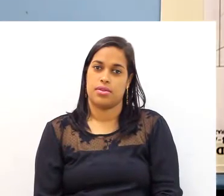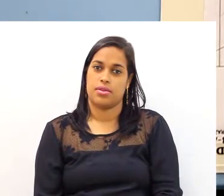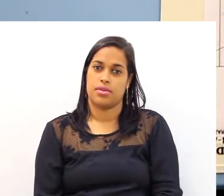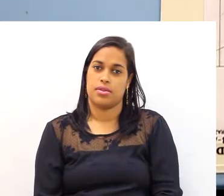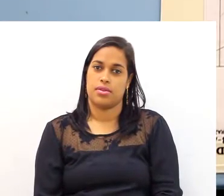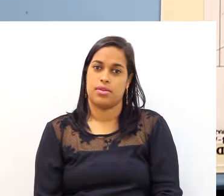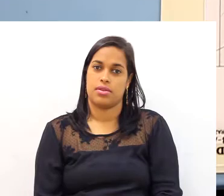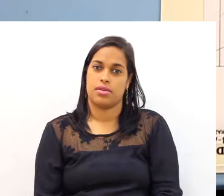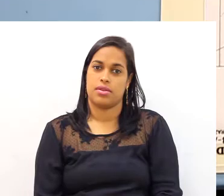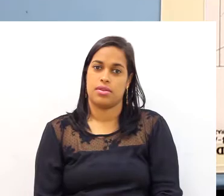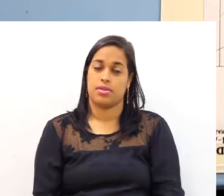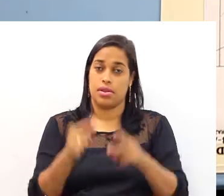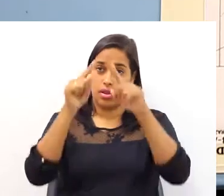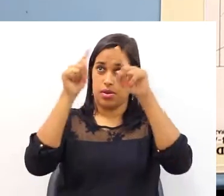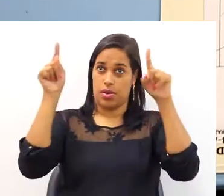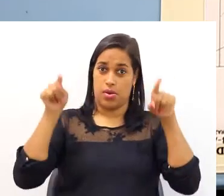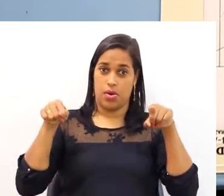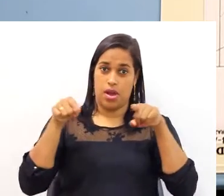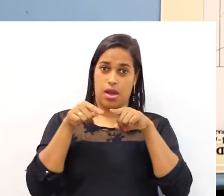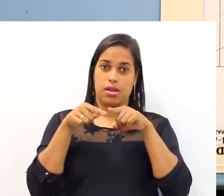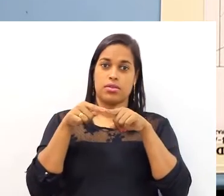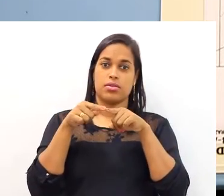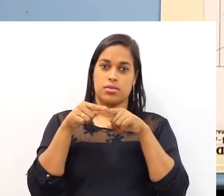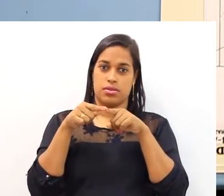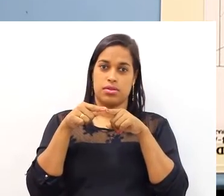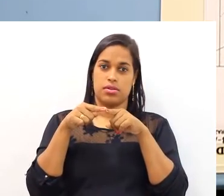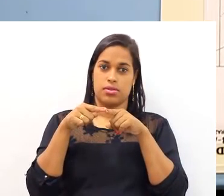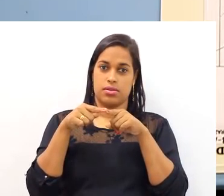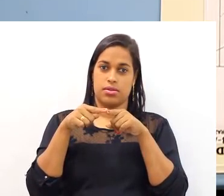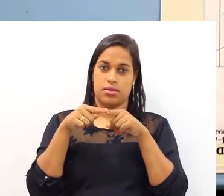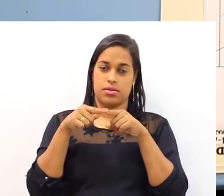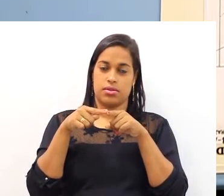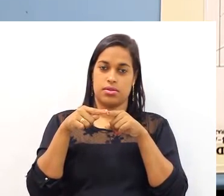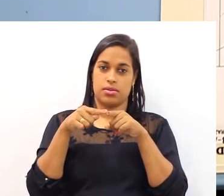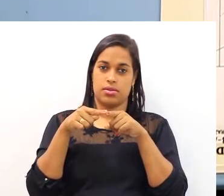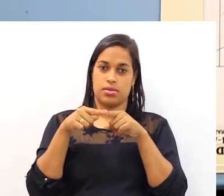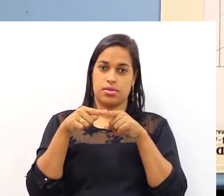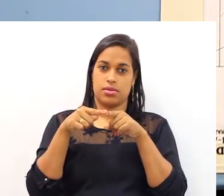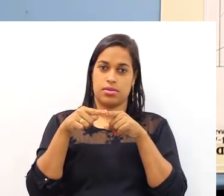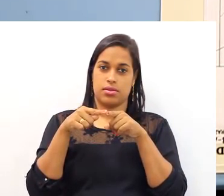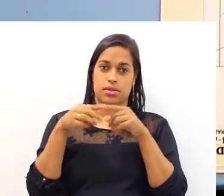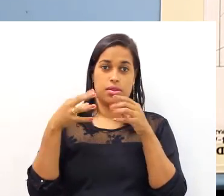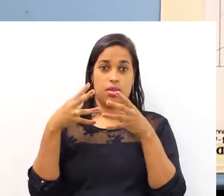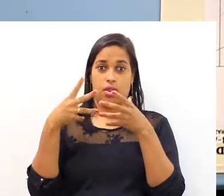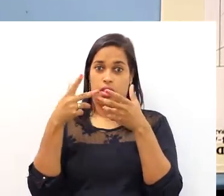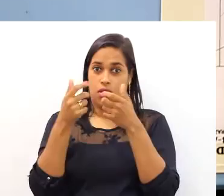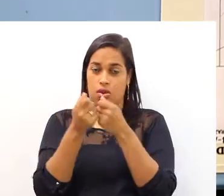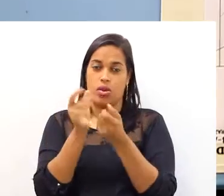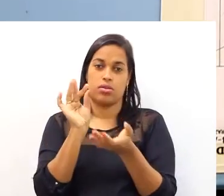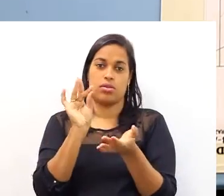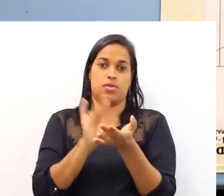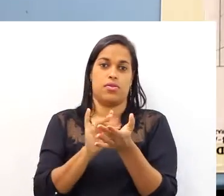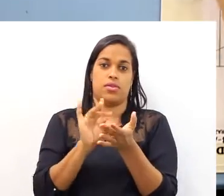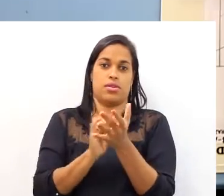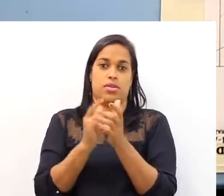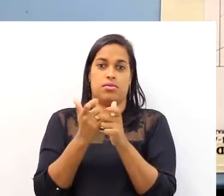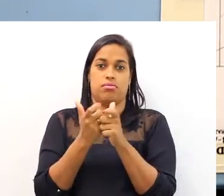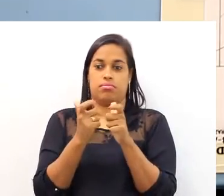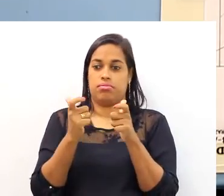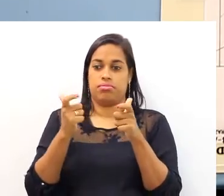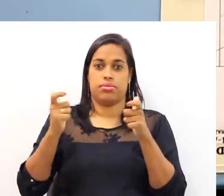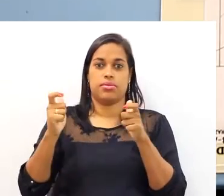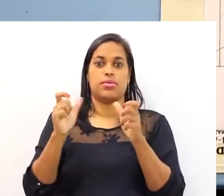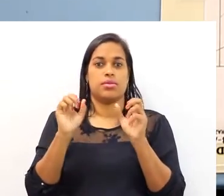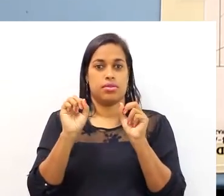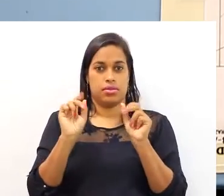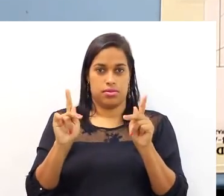Então, um quadro nessa parede ficaria todo em verdadeira grandeza, ok?